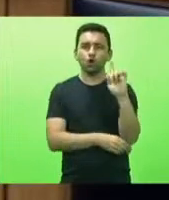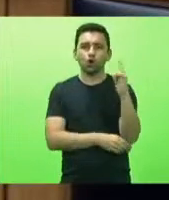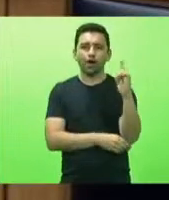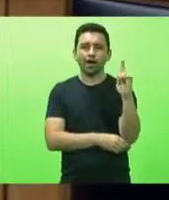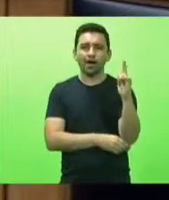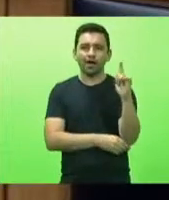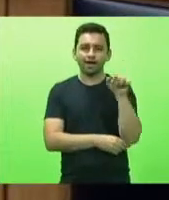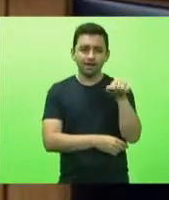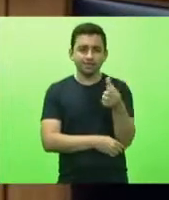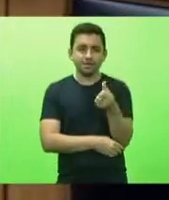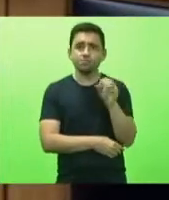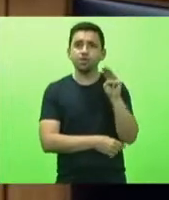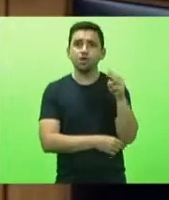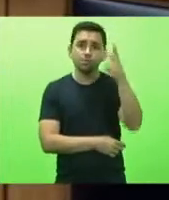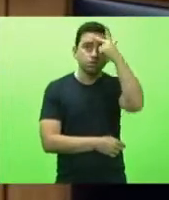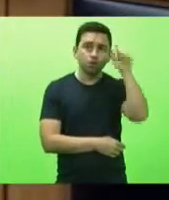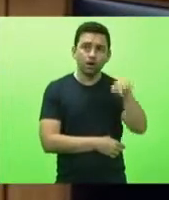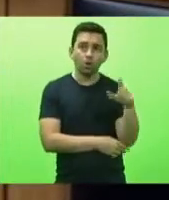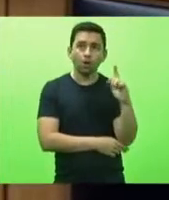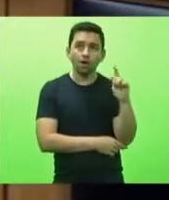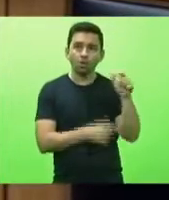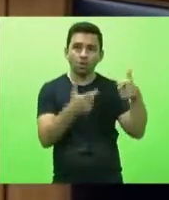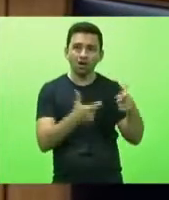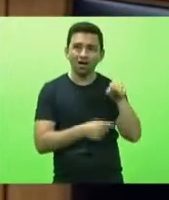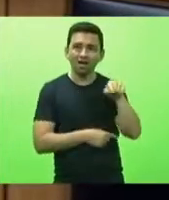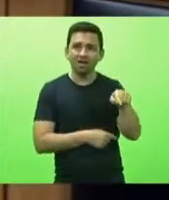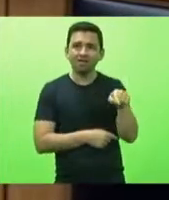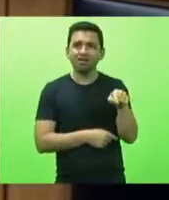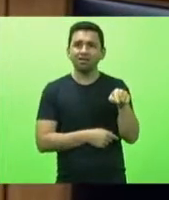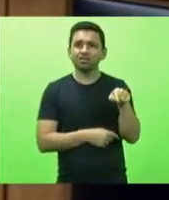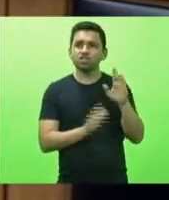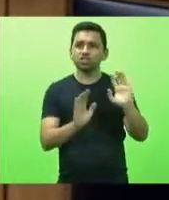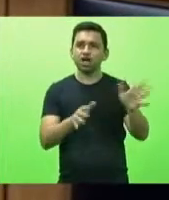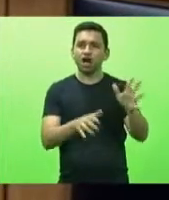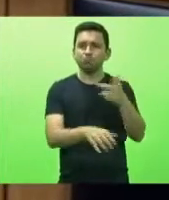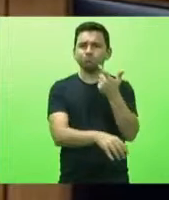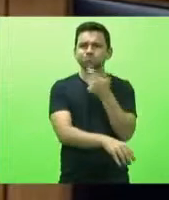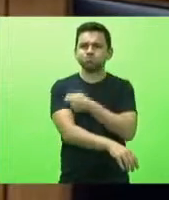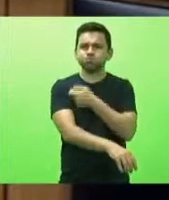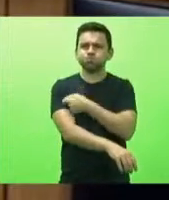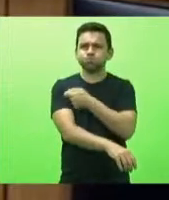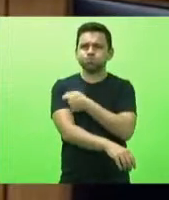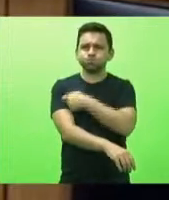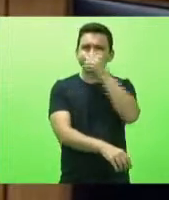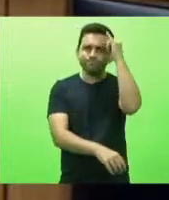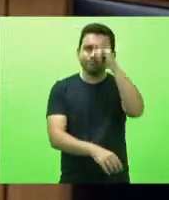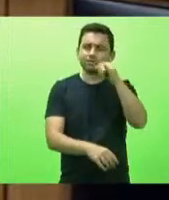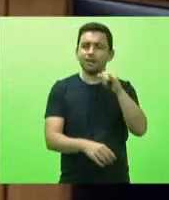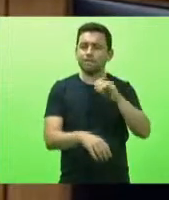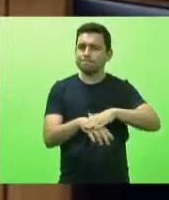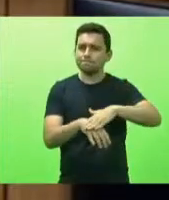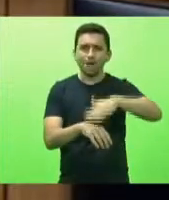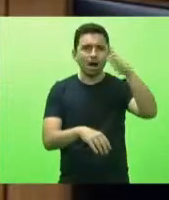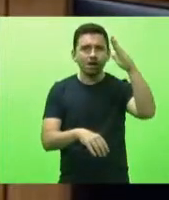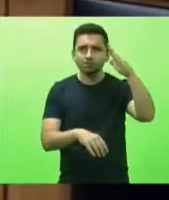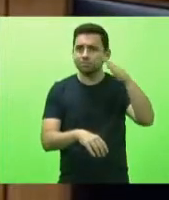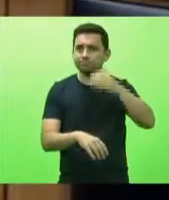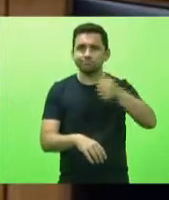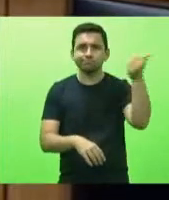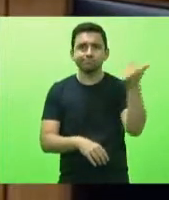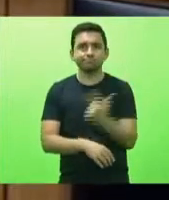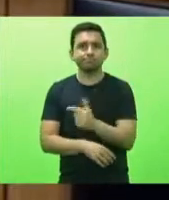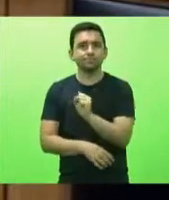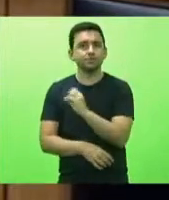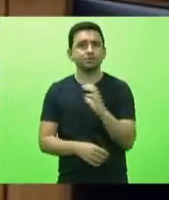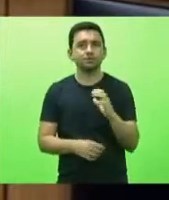tem um pouco mais de 6 milhões e meio de habitantes Goiás já imunizou mais do que Santa Catarina se